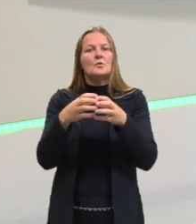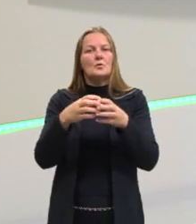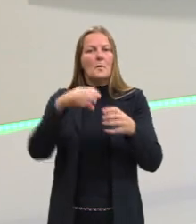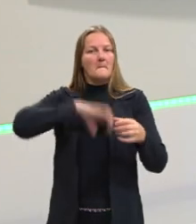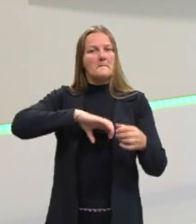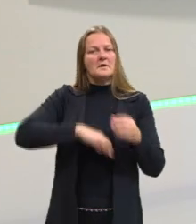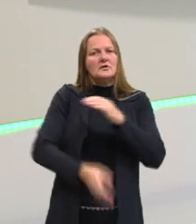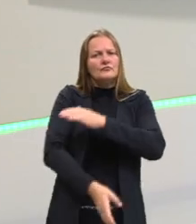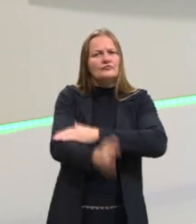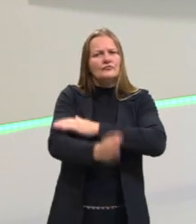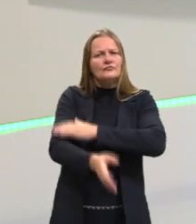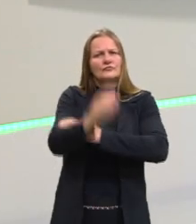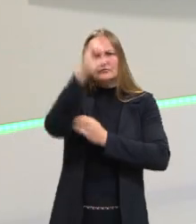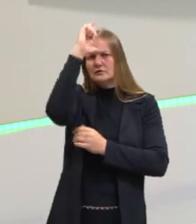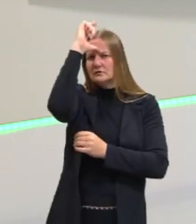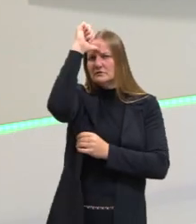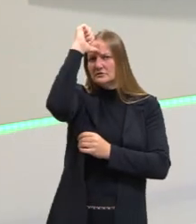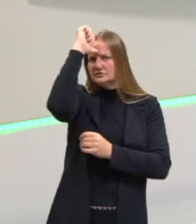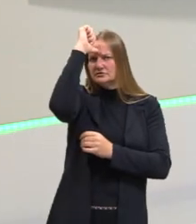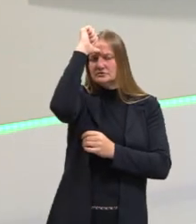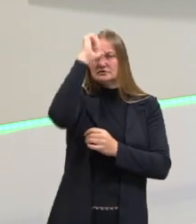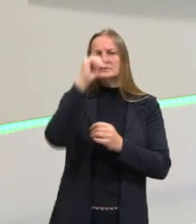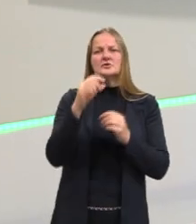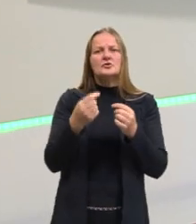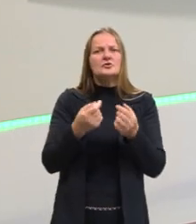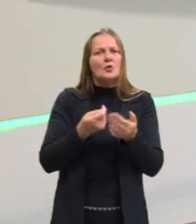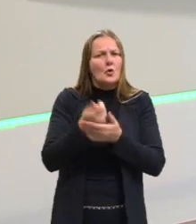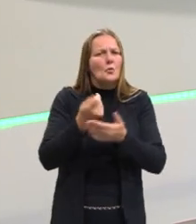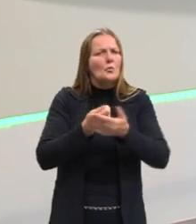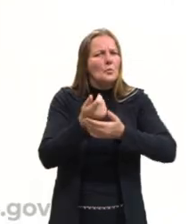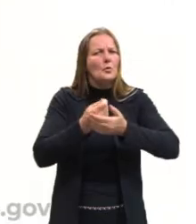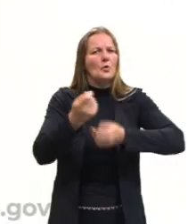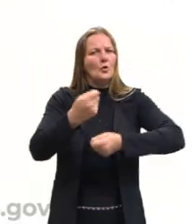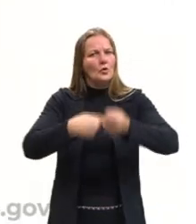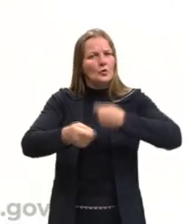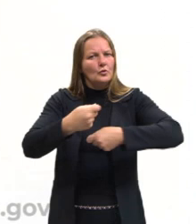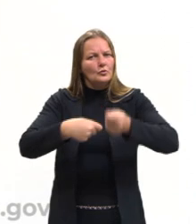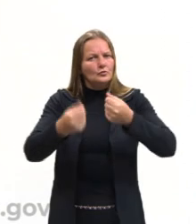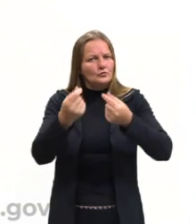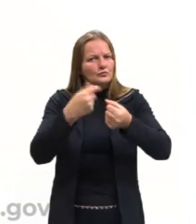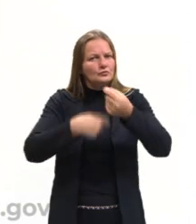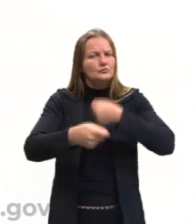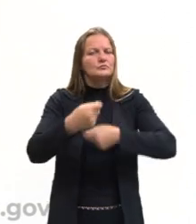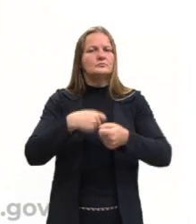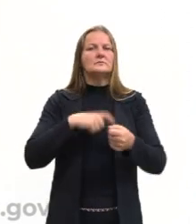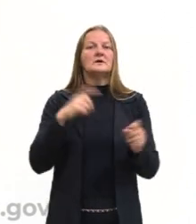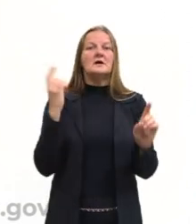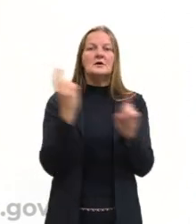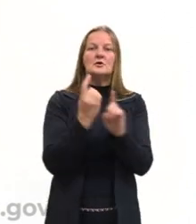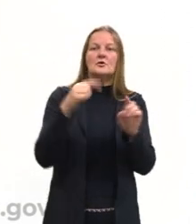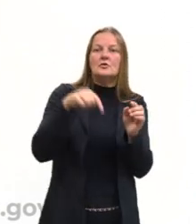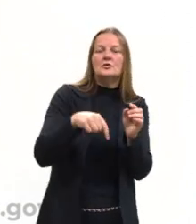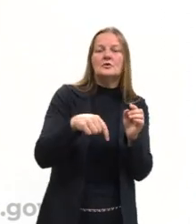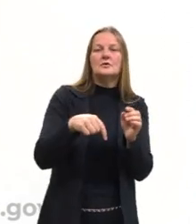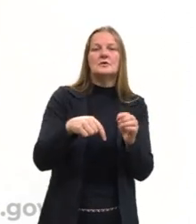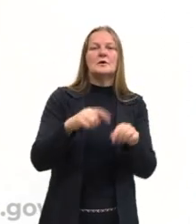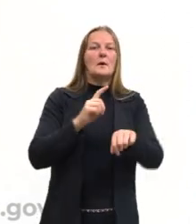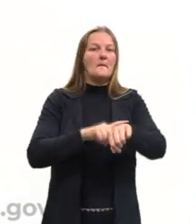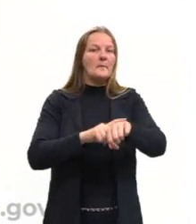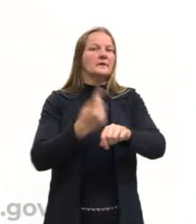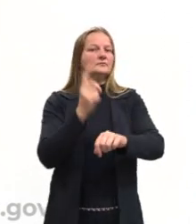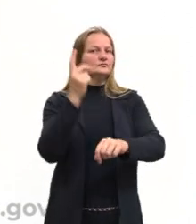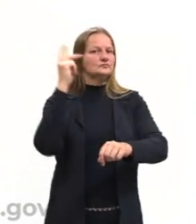caminho das Índias atrás de especiarias. E eles chegaram até aqui. Outra coisa que tinha nessa época, gente, que